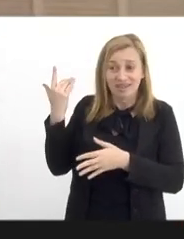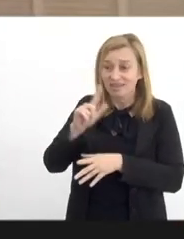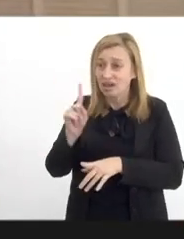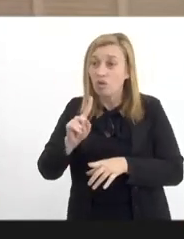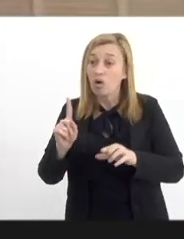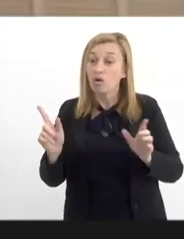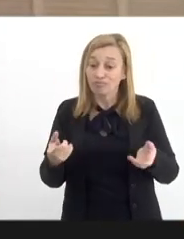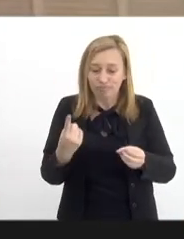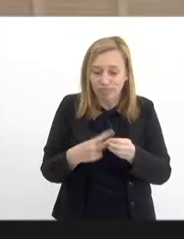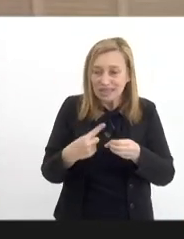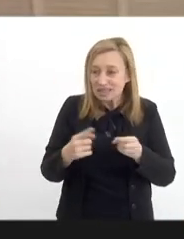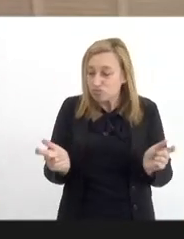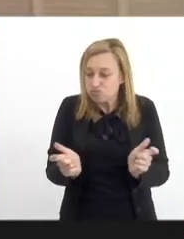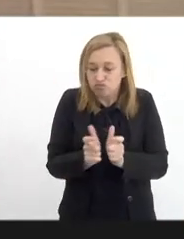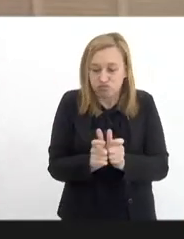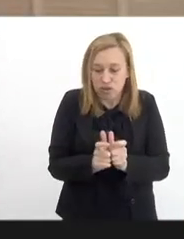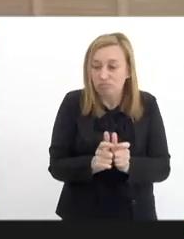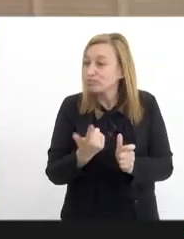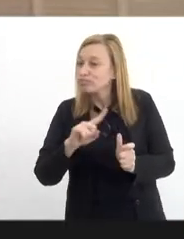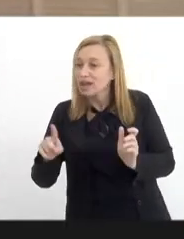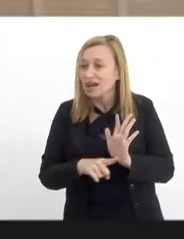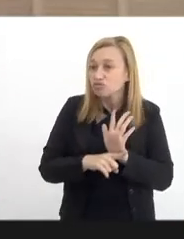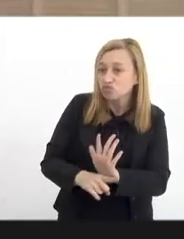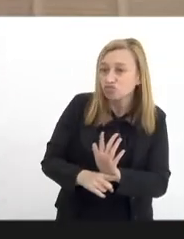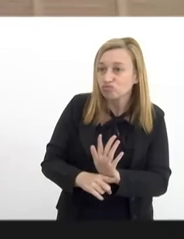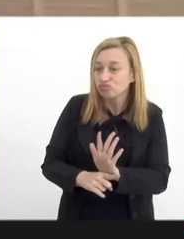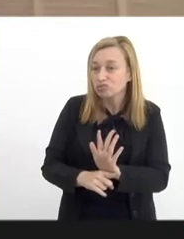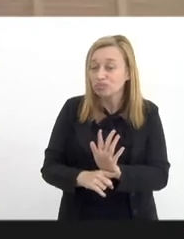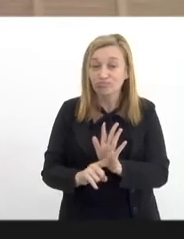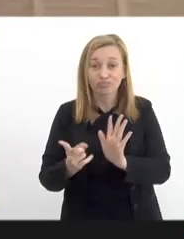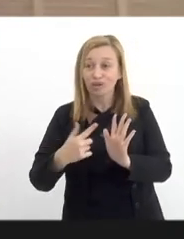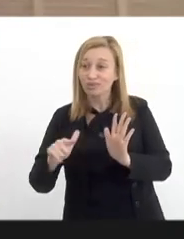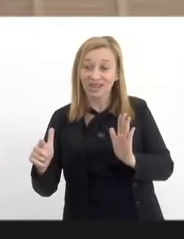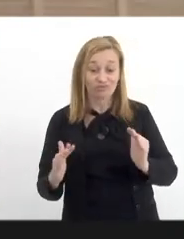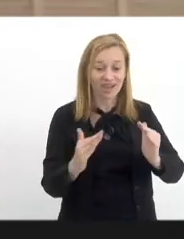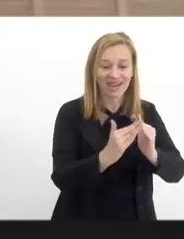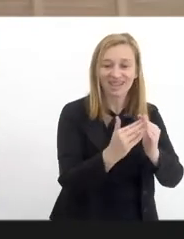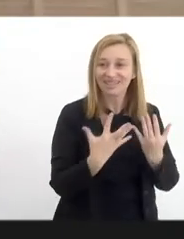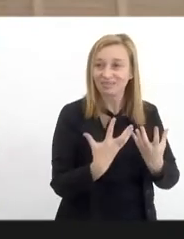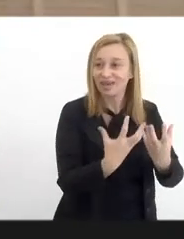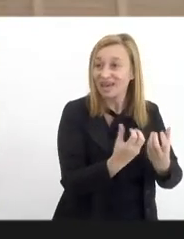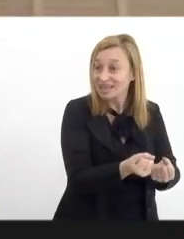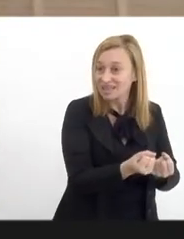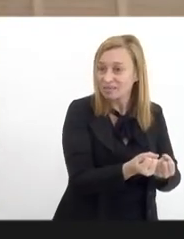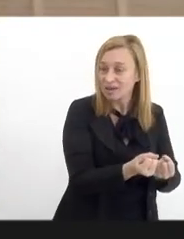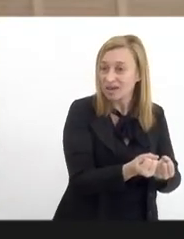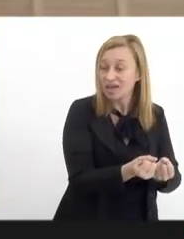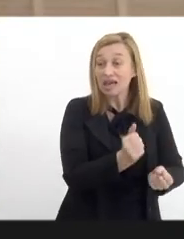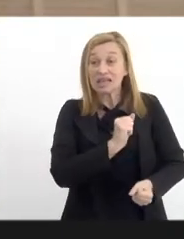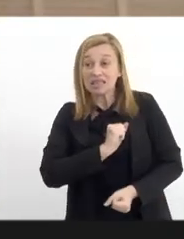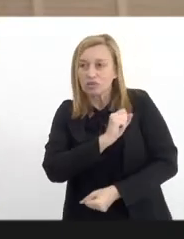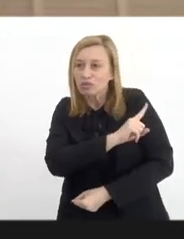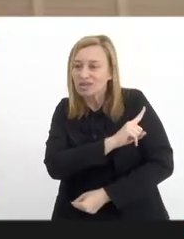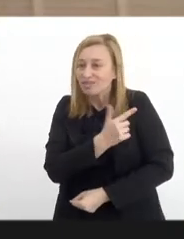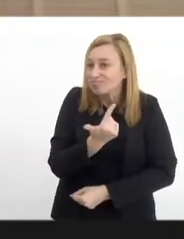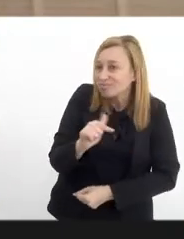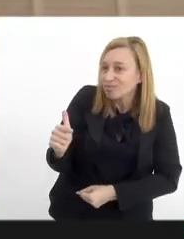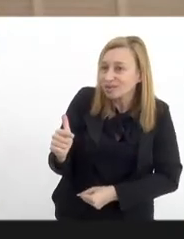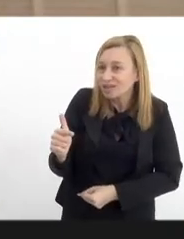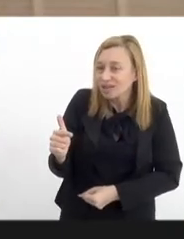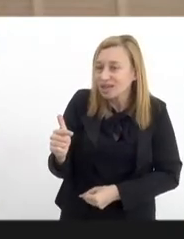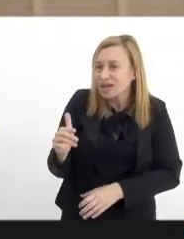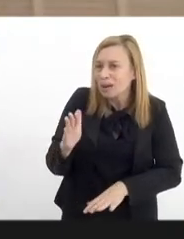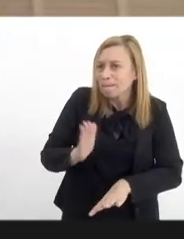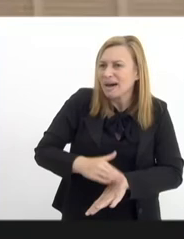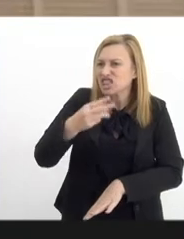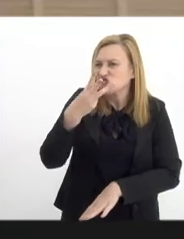pequeno, não tem ajuda, não tem uma casa de acolhimento, São Gonçalo tem mais